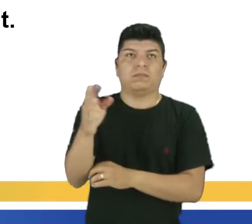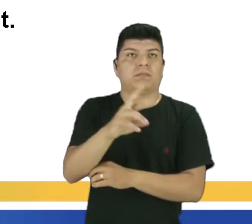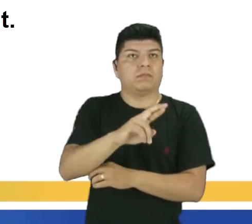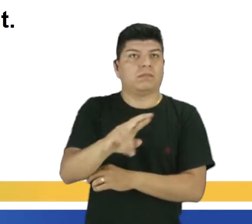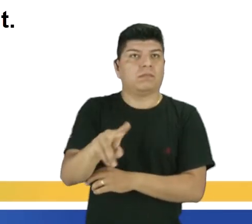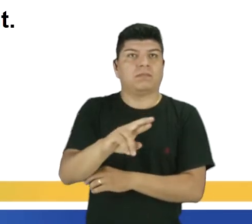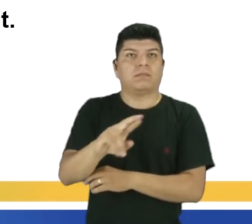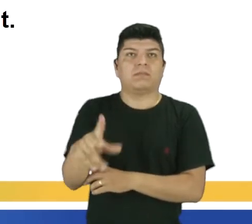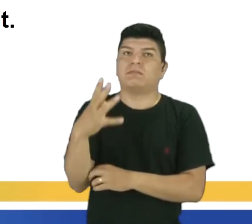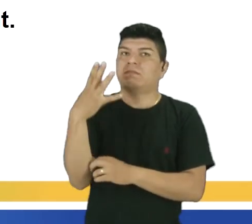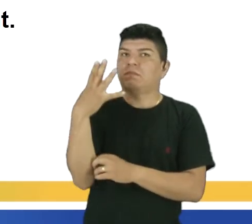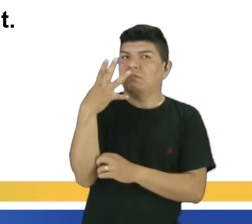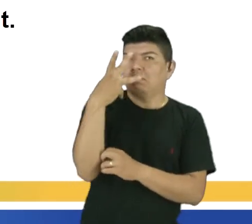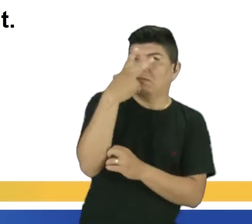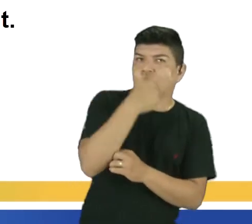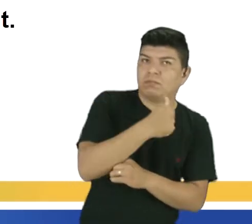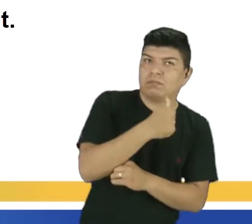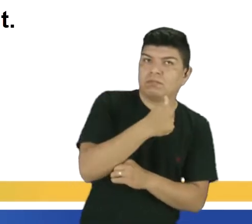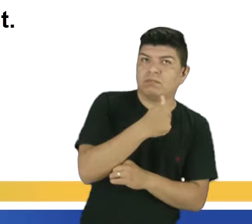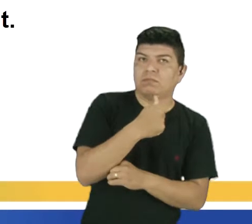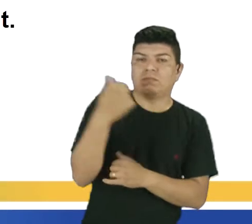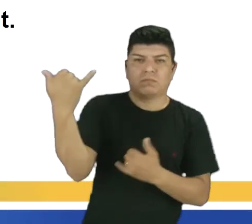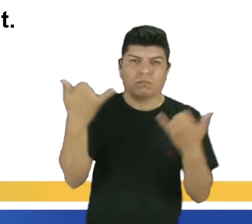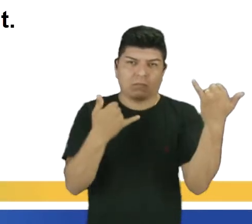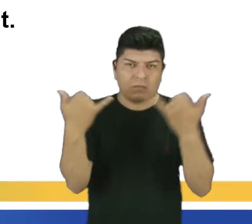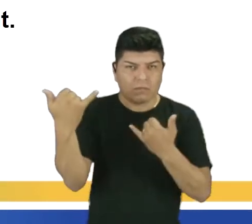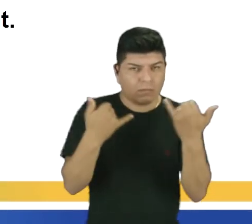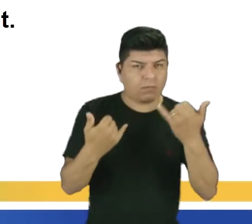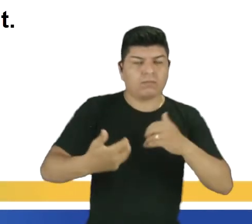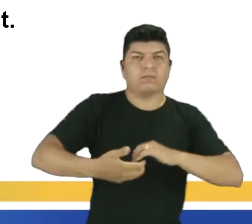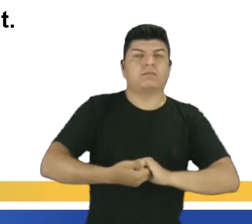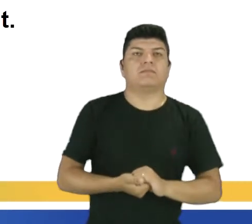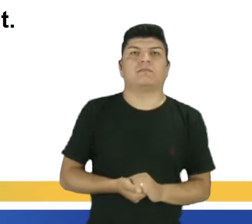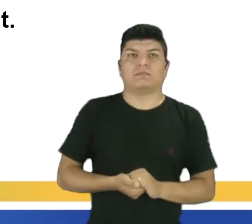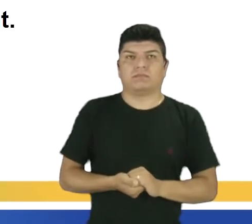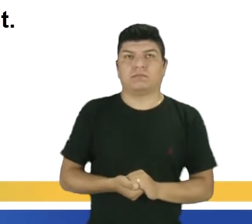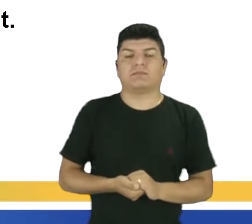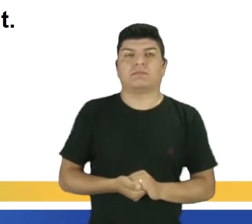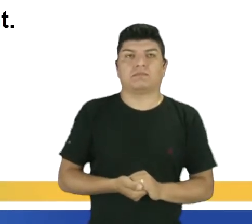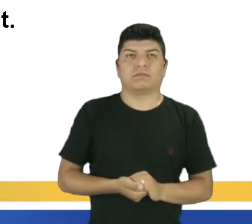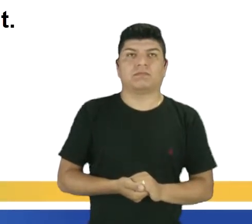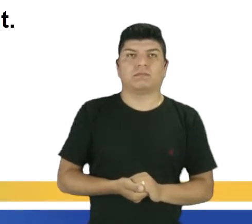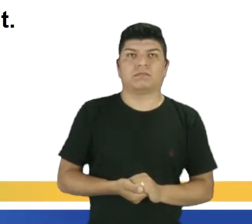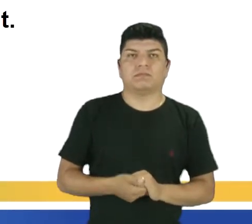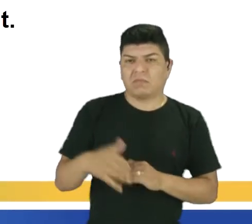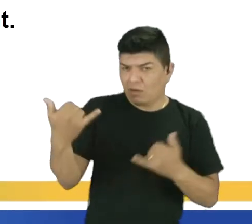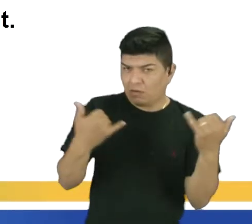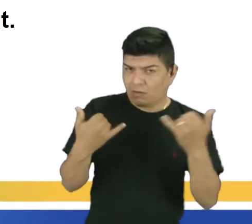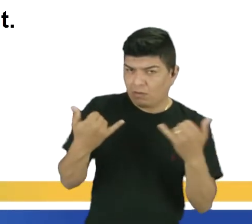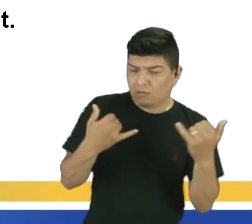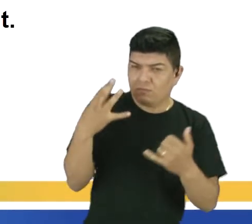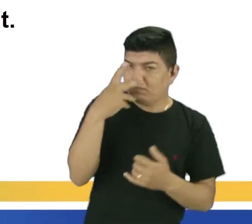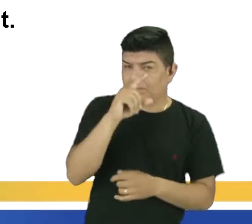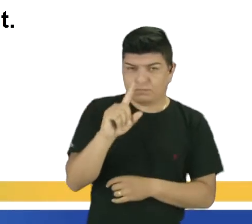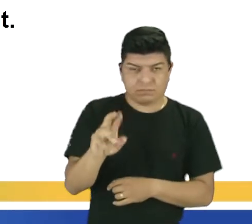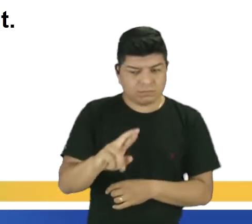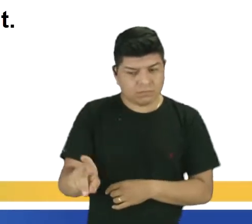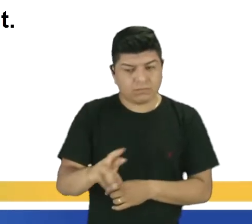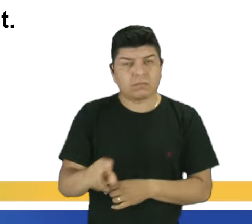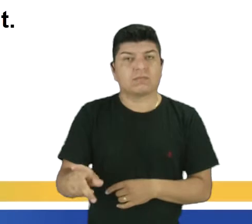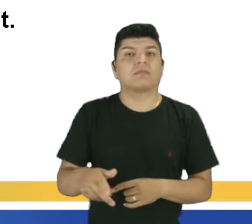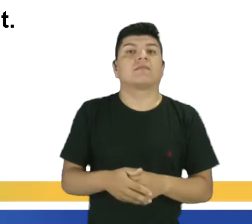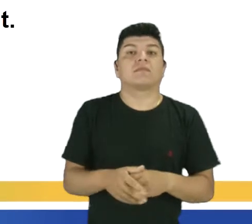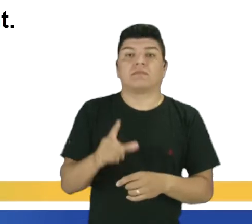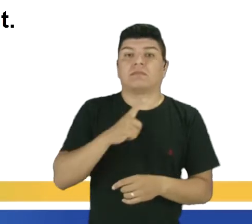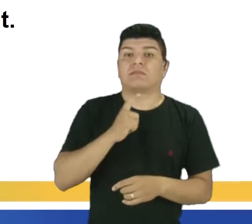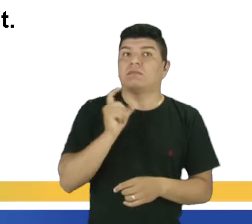say he is. Brad Pitt não é tão bonito quanto falam que ele é. Então, nós também temos as conjunções